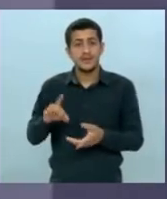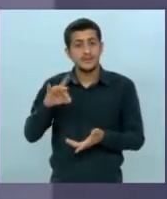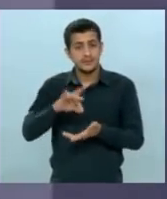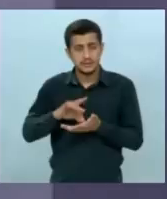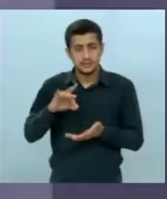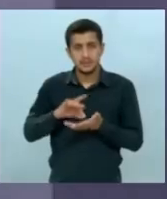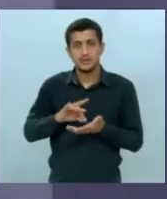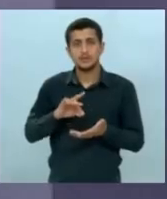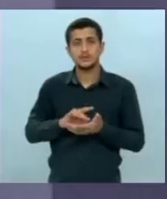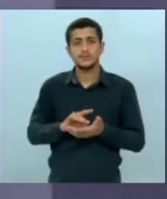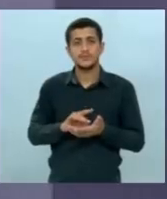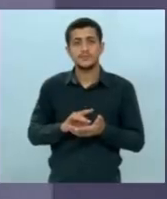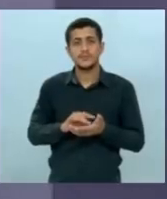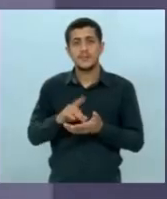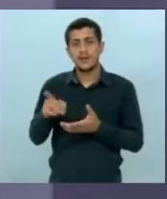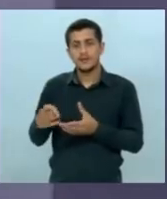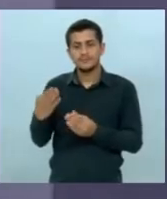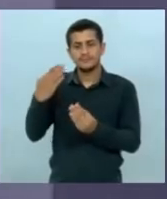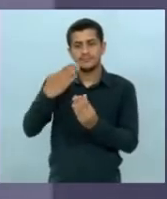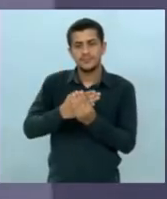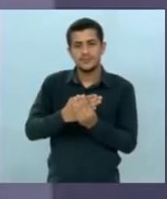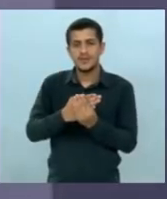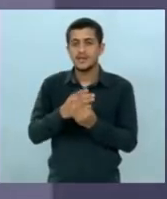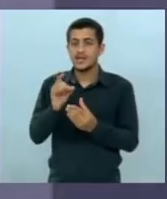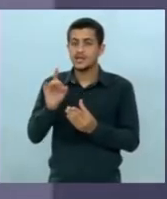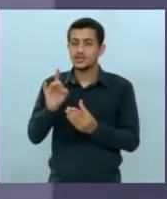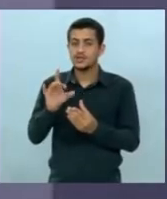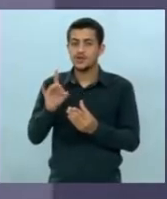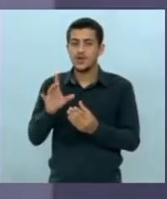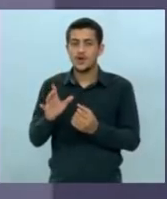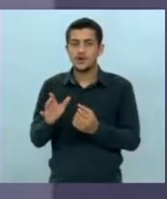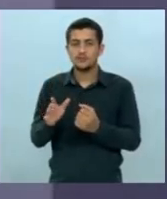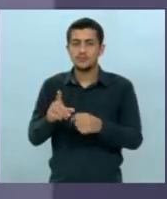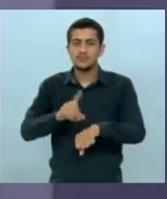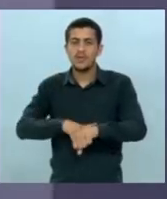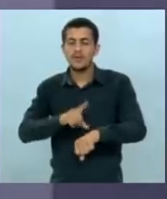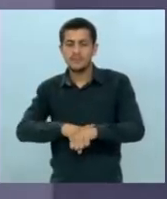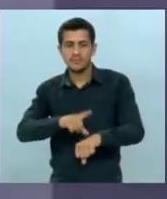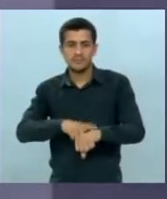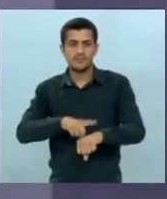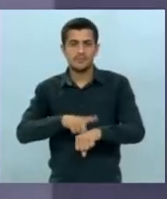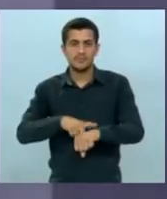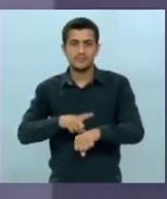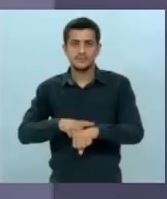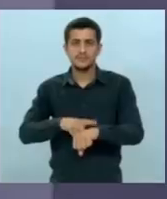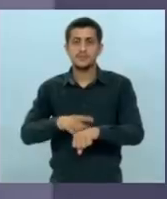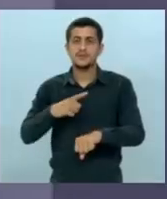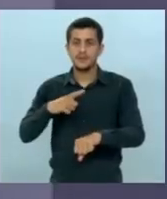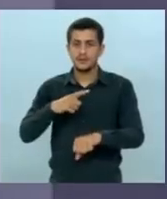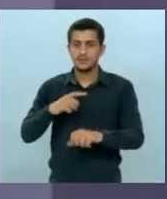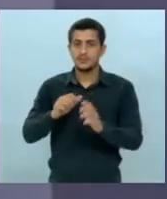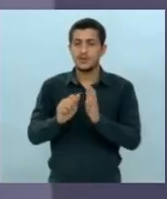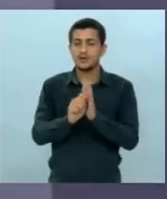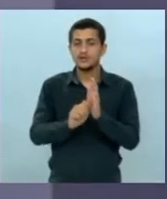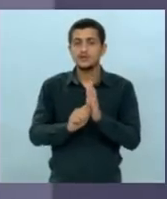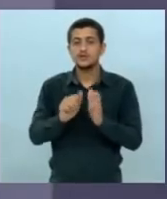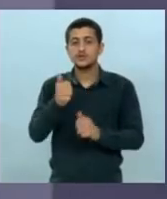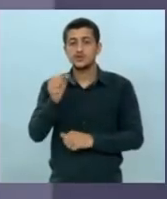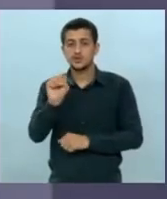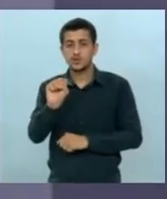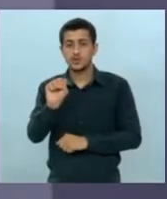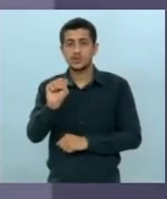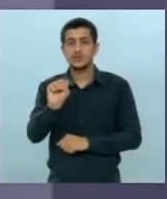verdade esse arquivamento é provisório do outro inquérito de acordo com o artigo 18 e na decisão